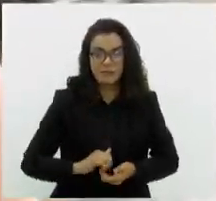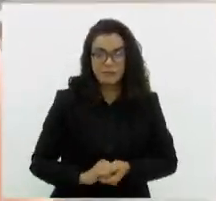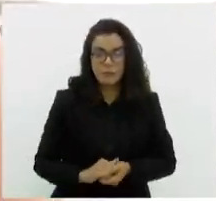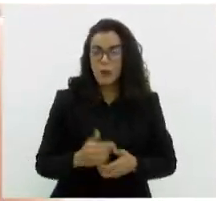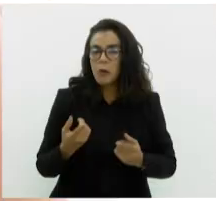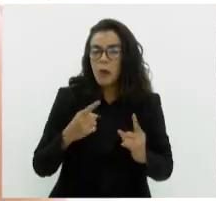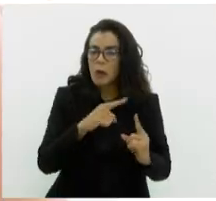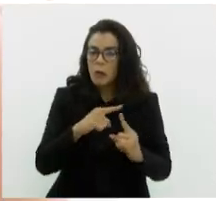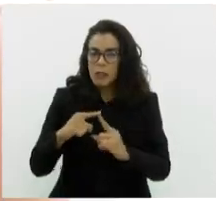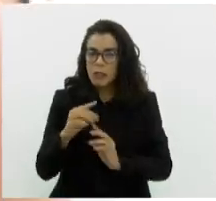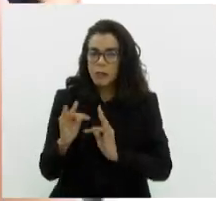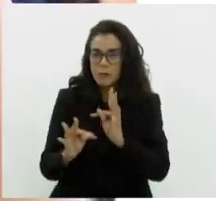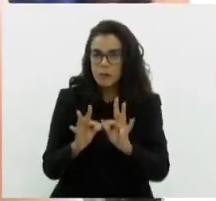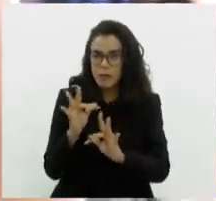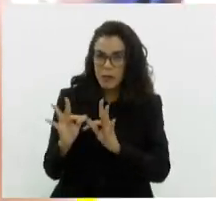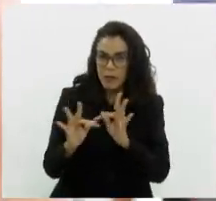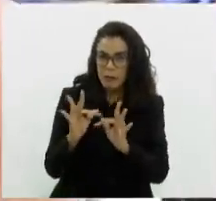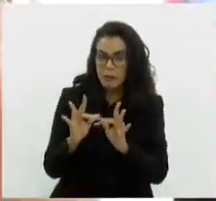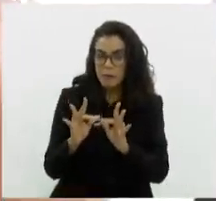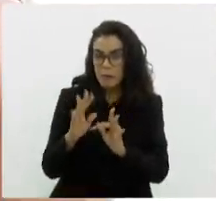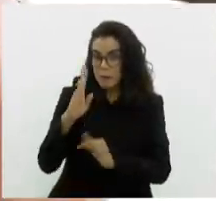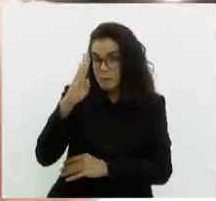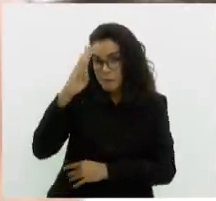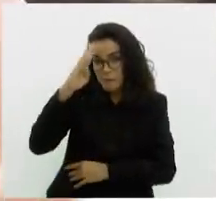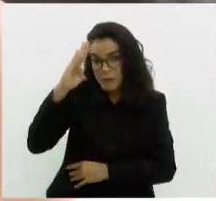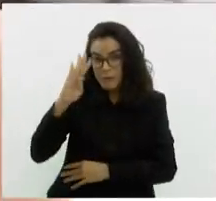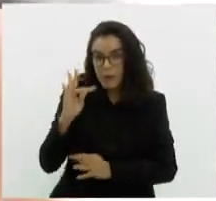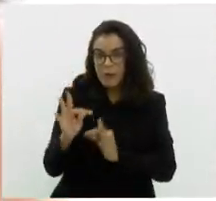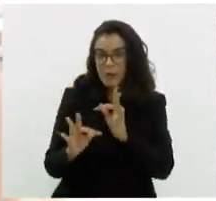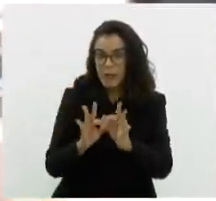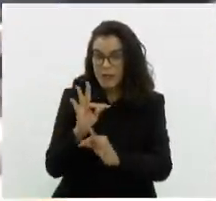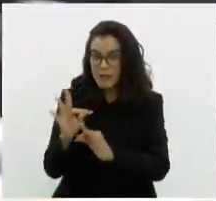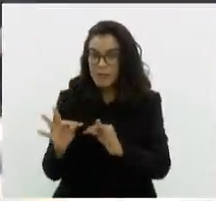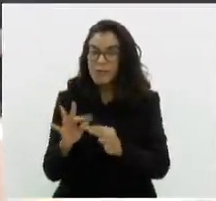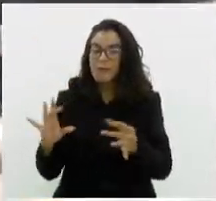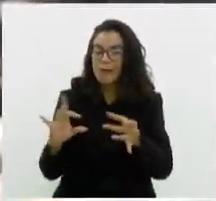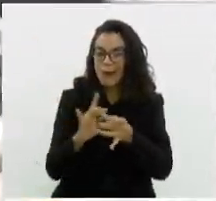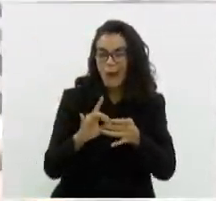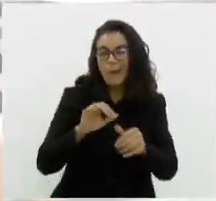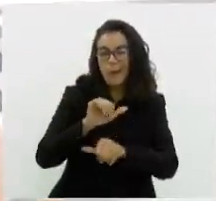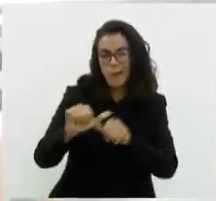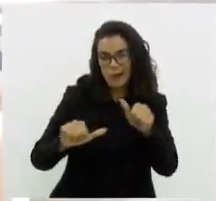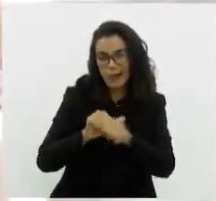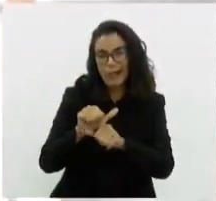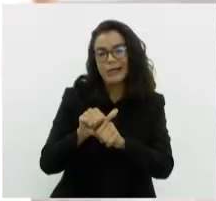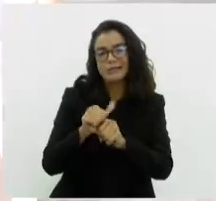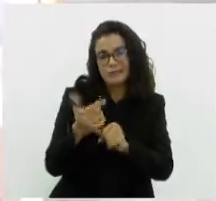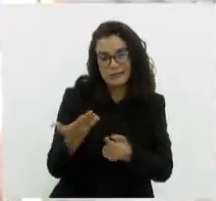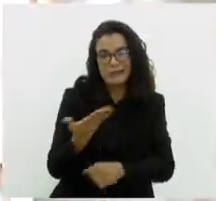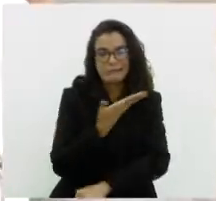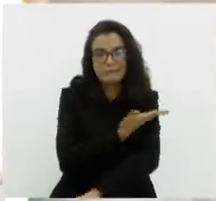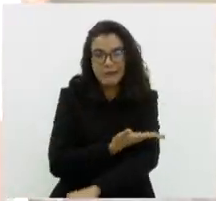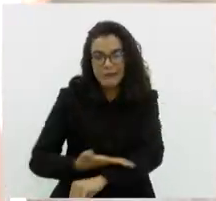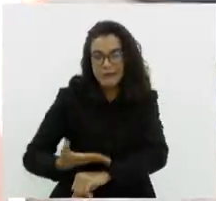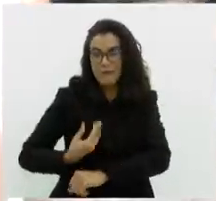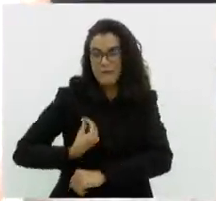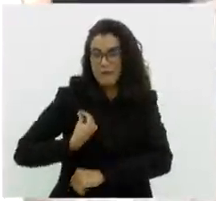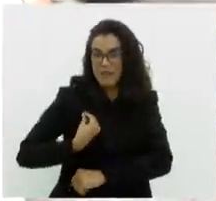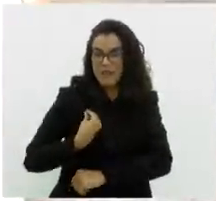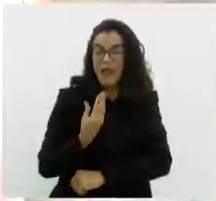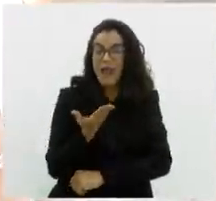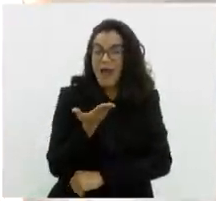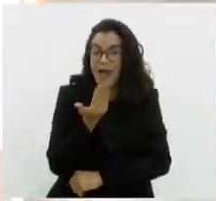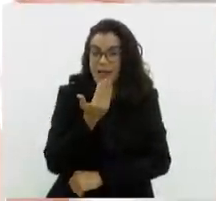de tratamento para essa doença? Bom, o principal tratamento está associado com a mudança de estilo de vida. Então, é ter uma alimentação